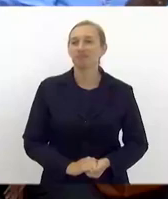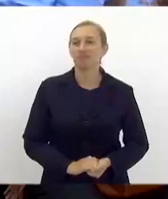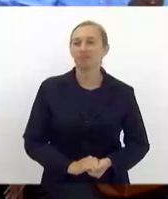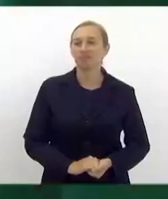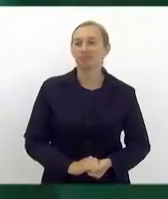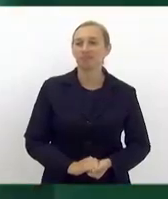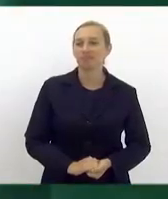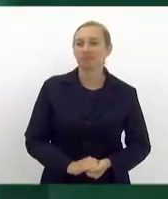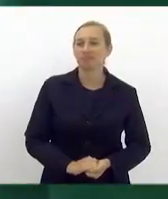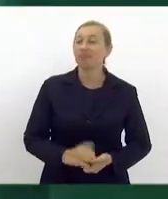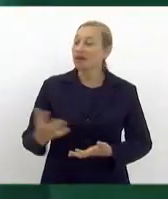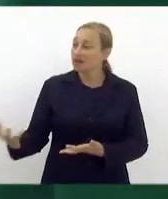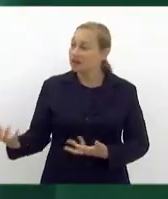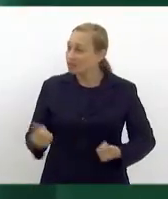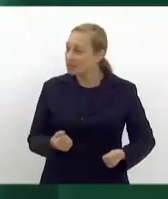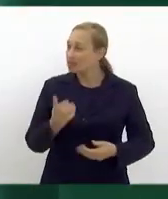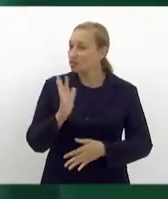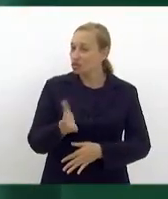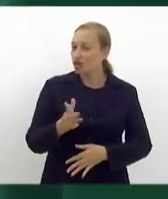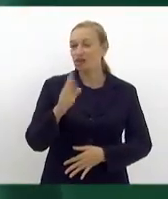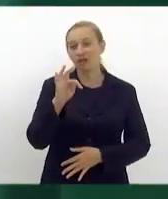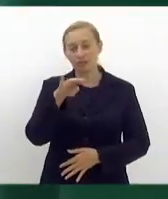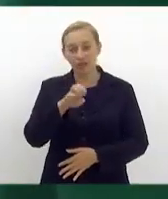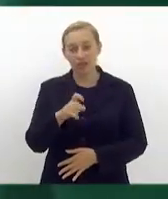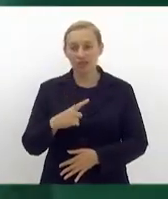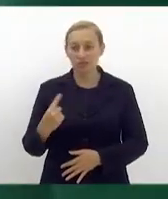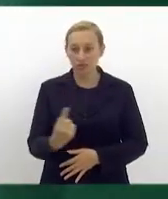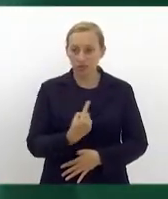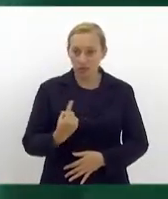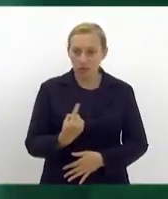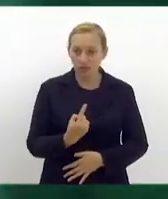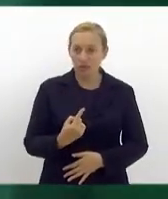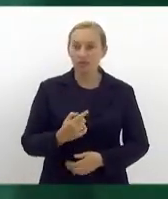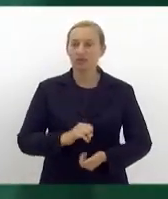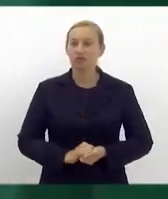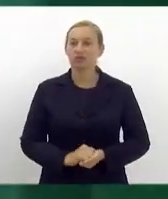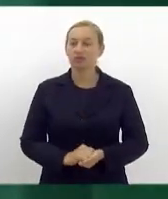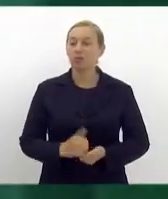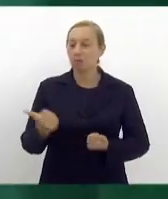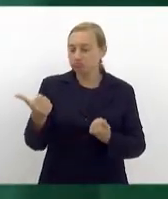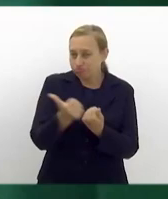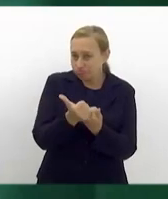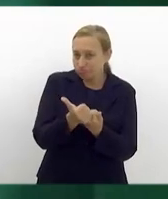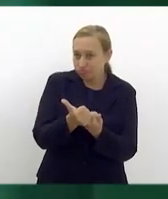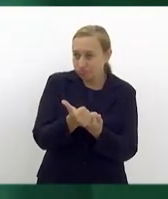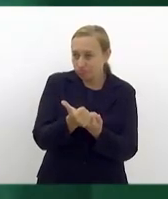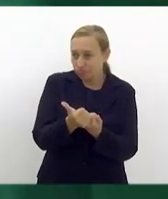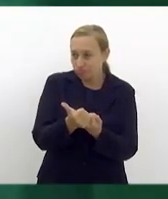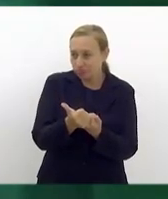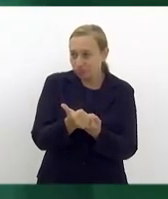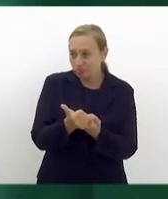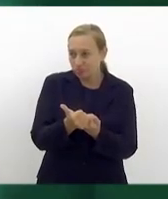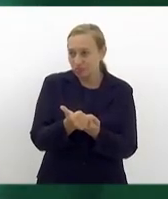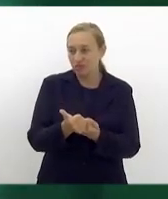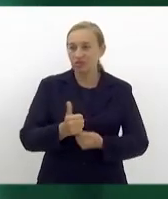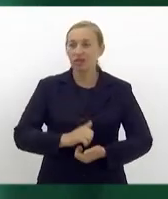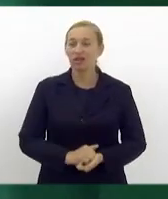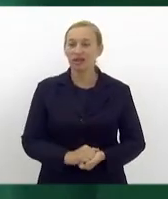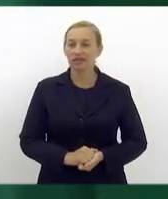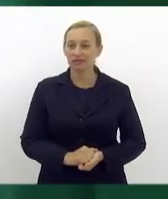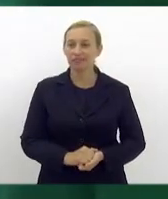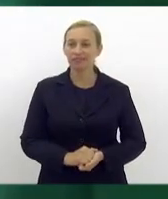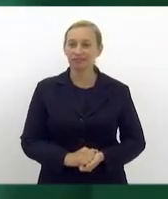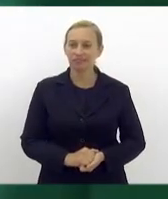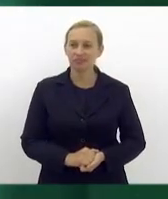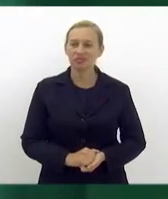E recebemos ela no nosso gabinete. Estamos dando total apoio à sua causa, ao seu trabalho. Duane